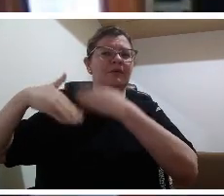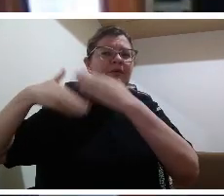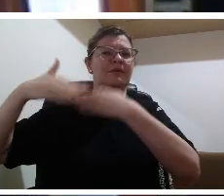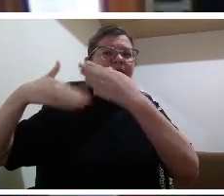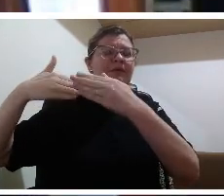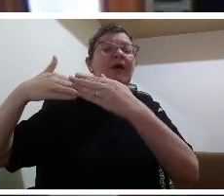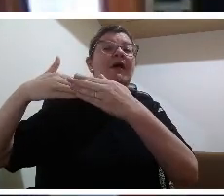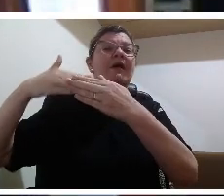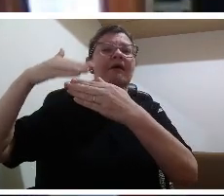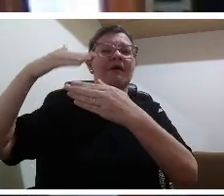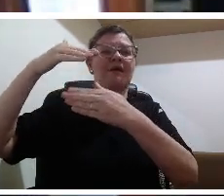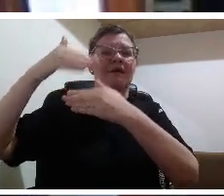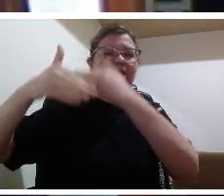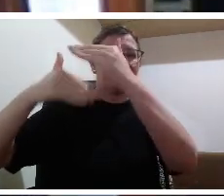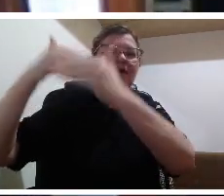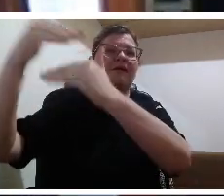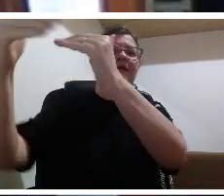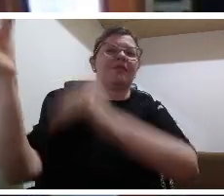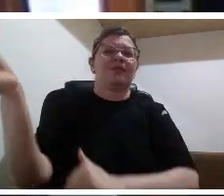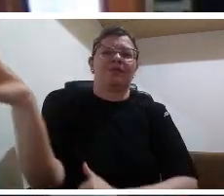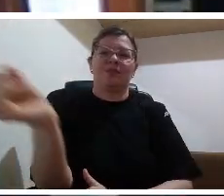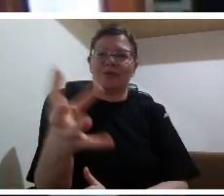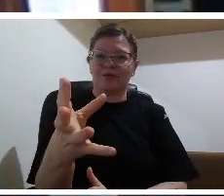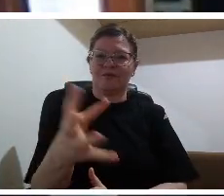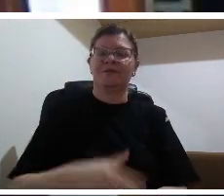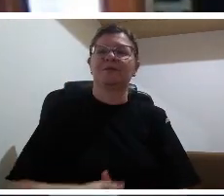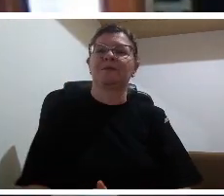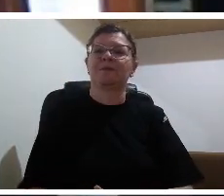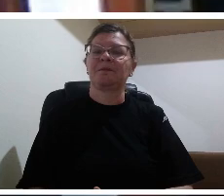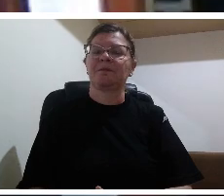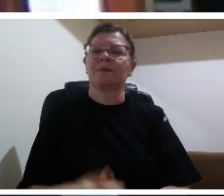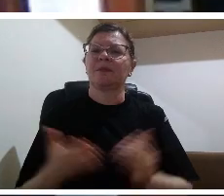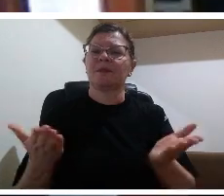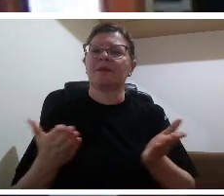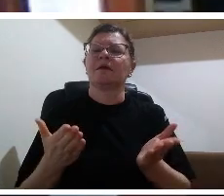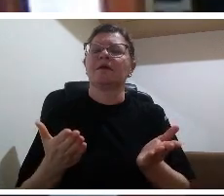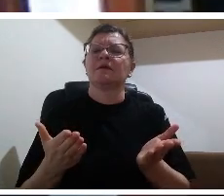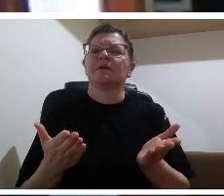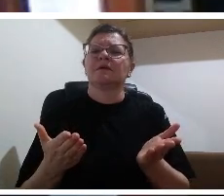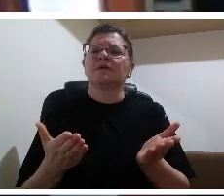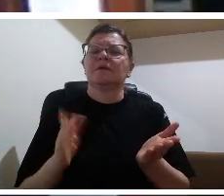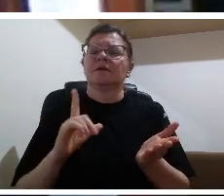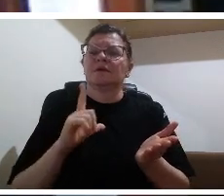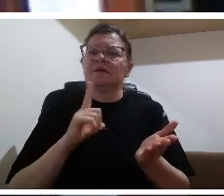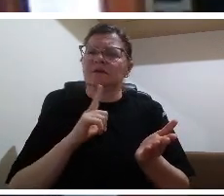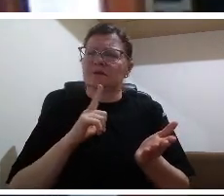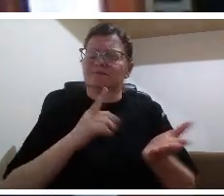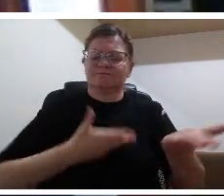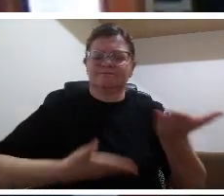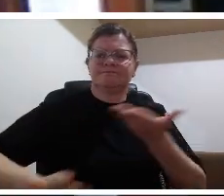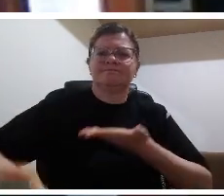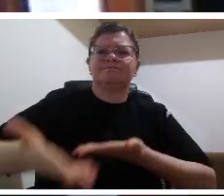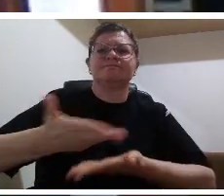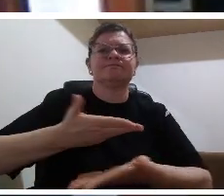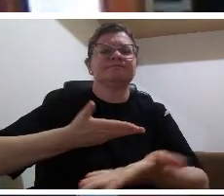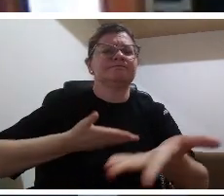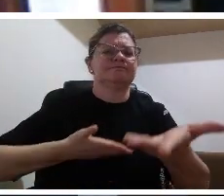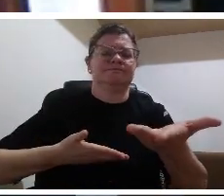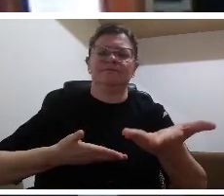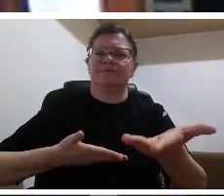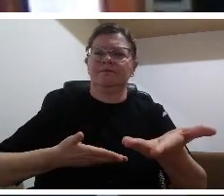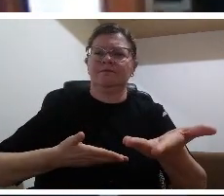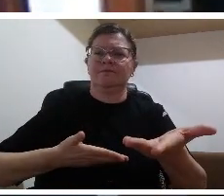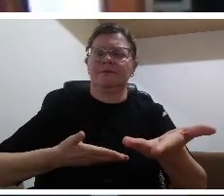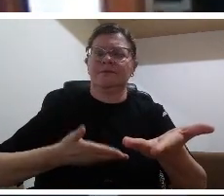mediação quem a faz quer na presença dos alunos quer online ela é